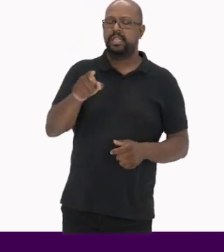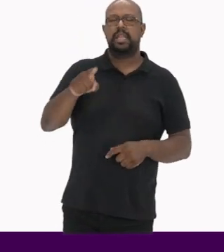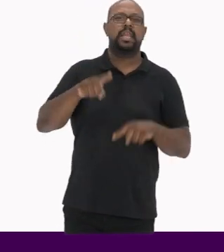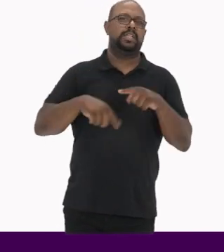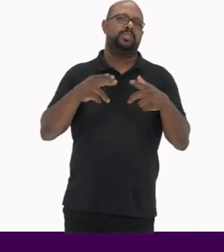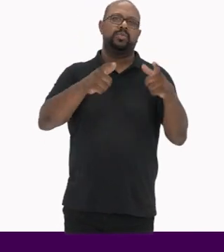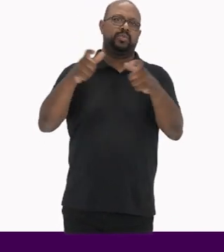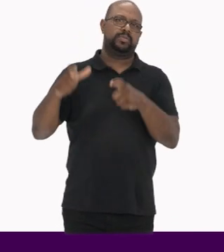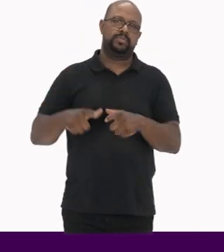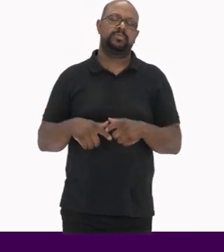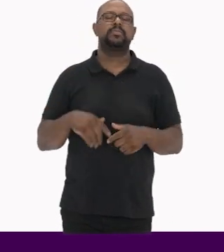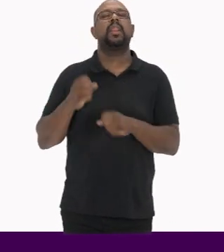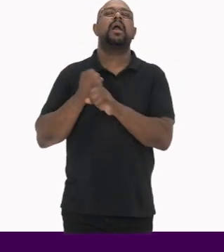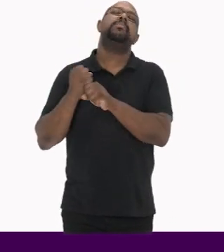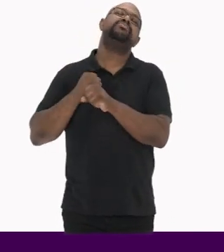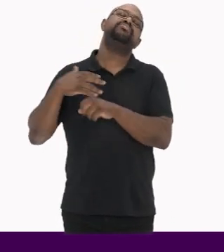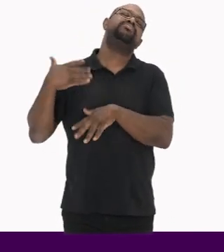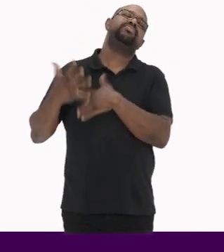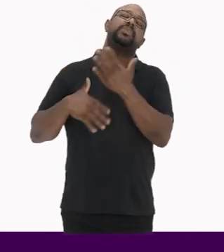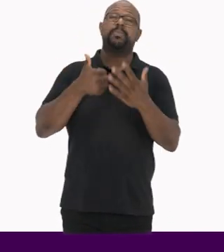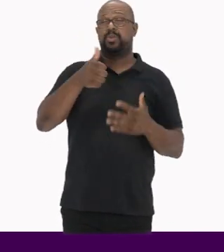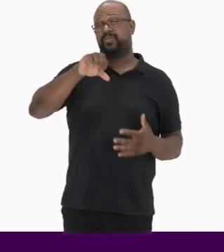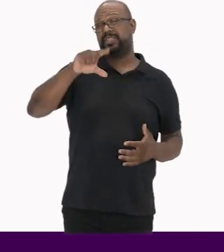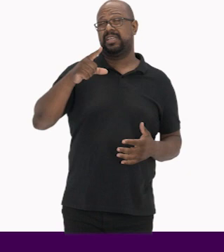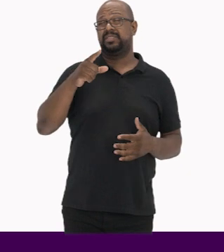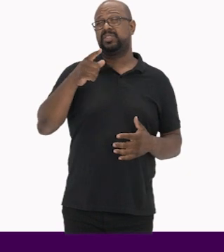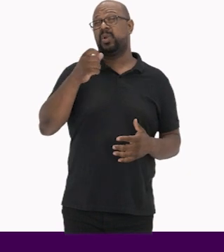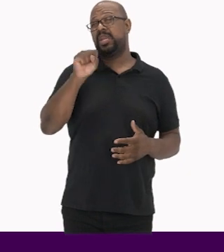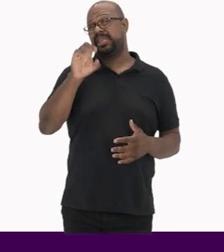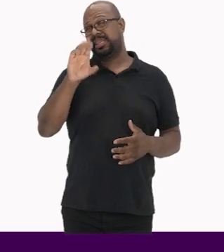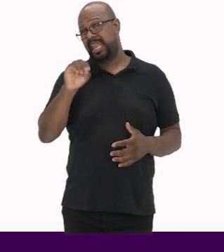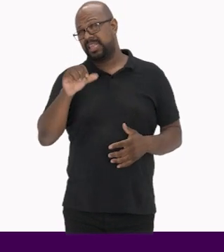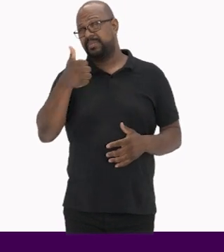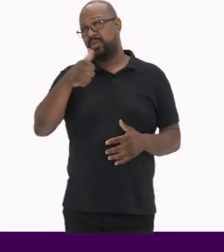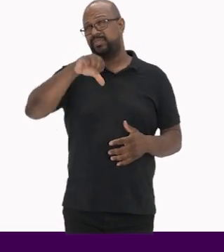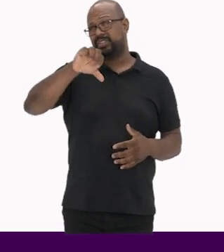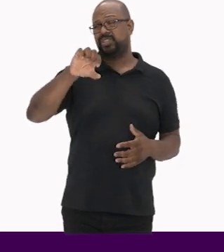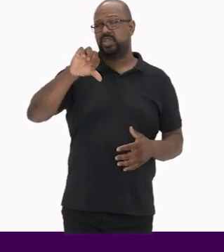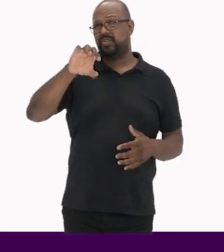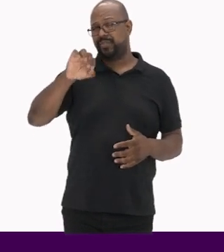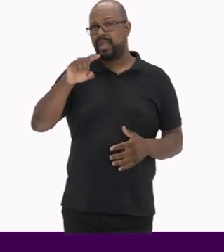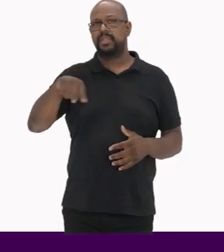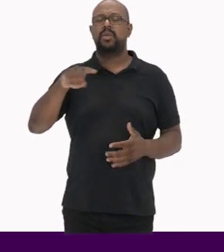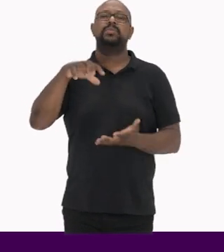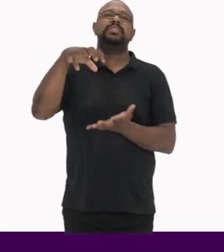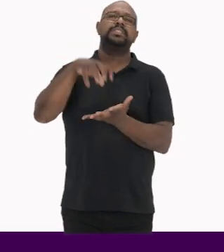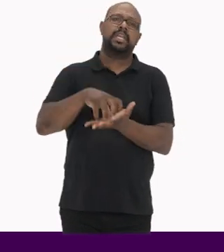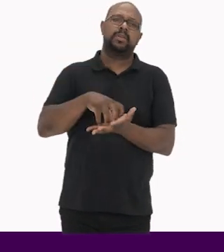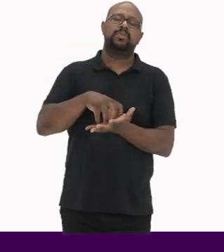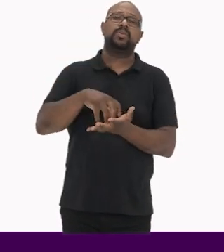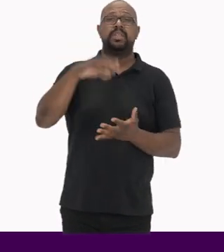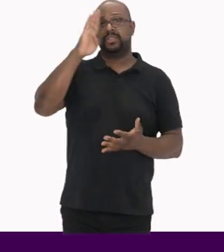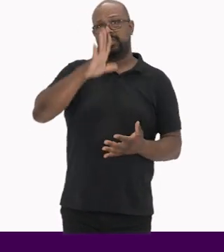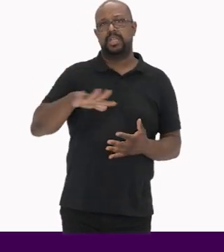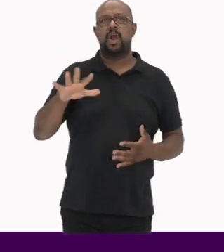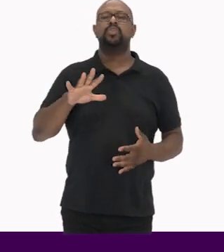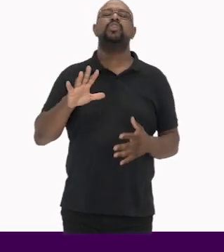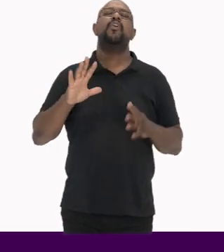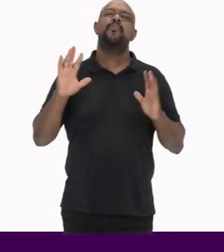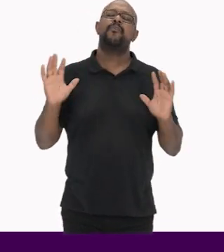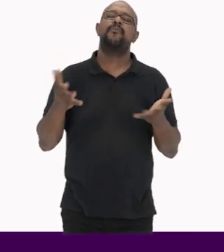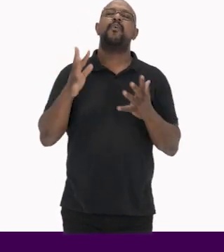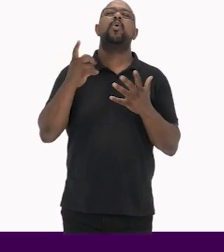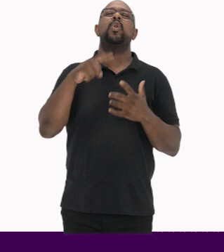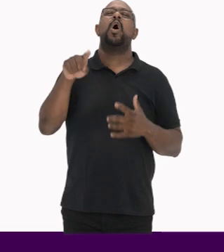patrimônios Ao longo das décadas de 1980 e 1990 O Centro Nacional de Folclore e Cultura